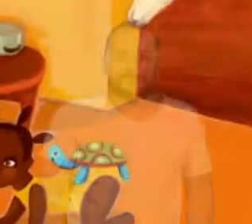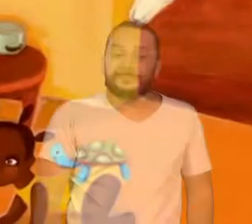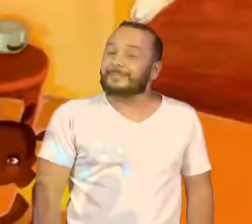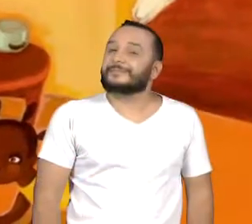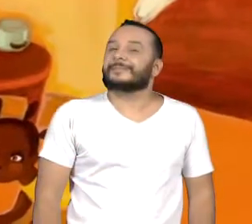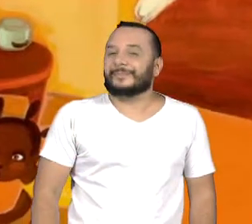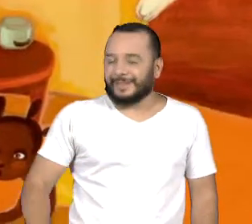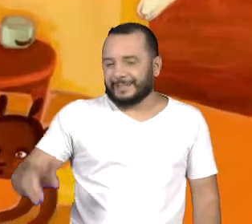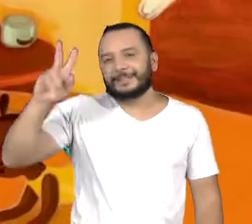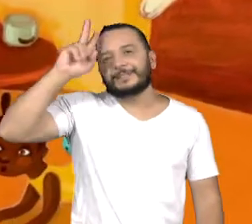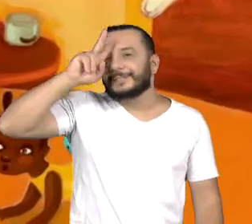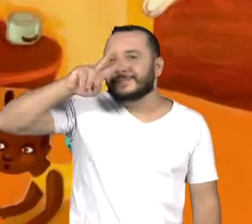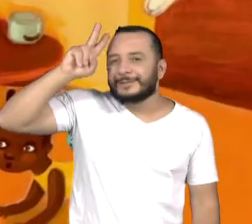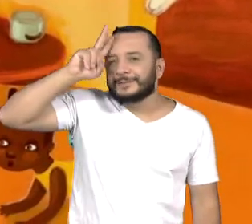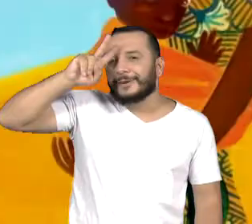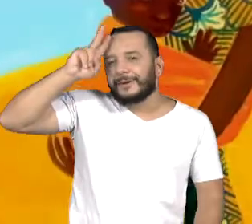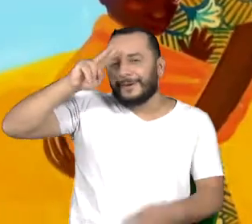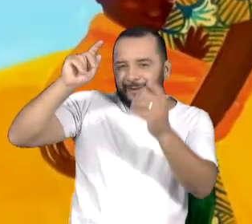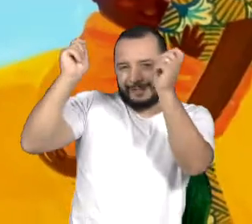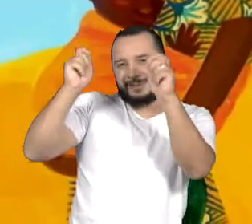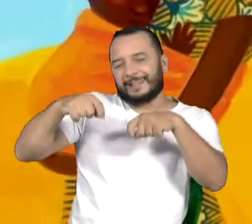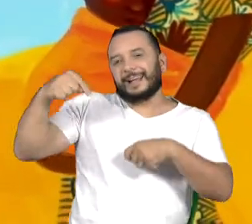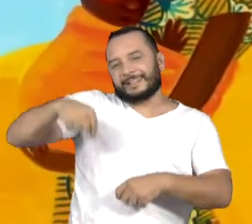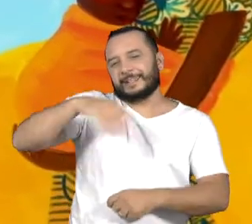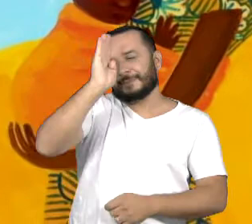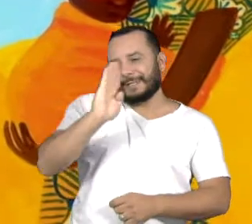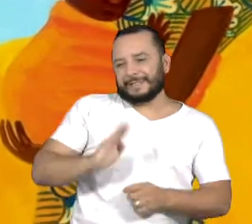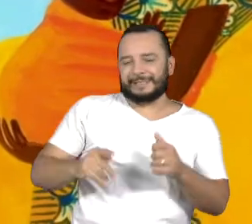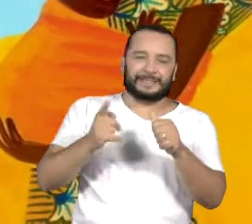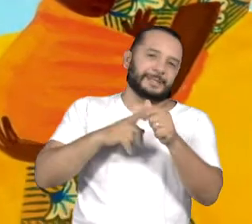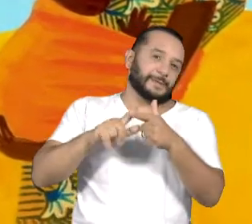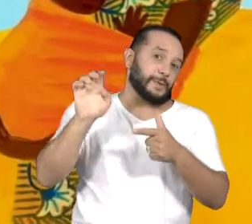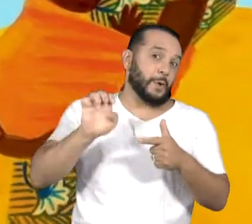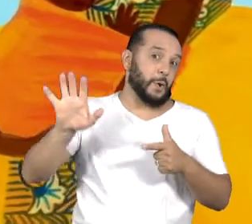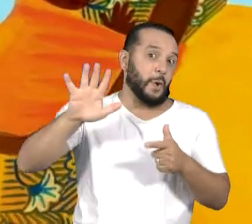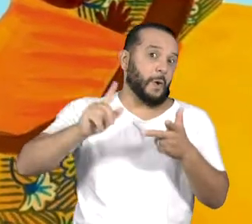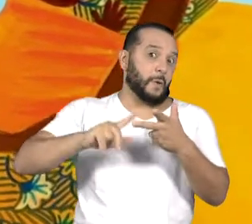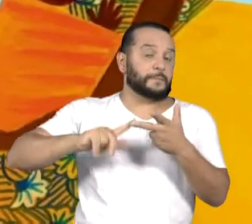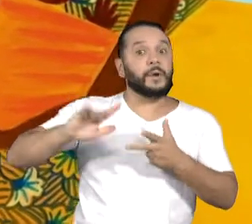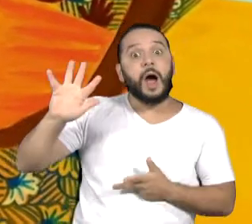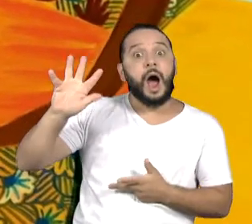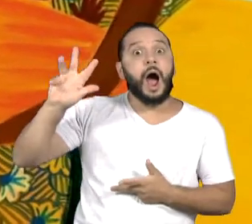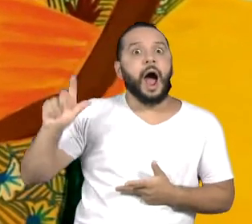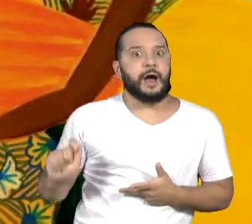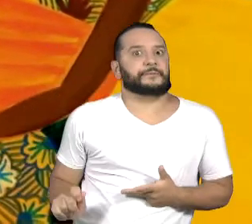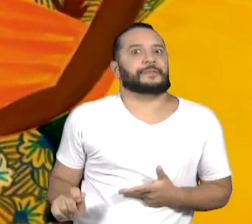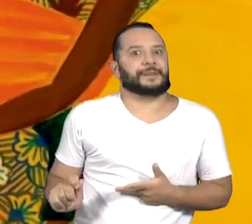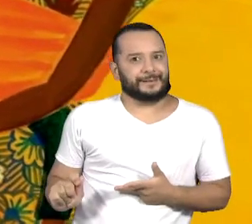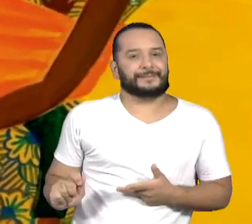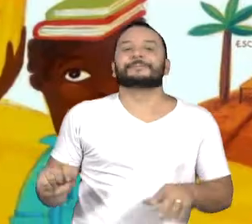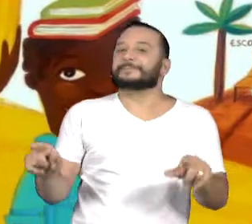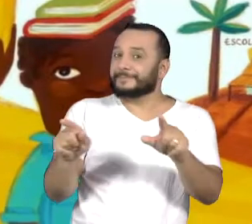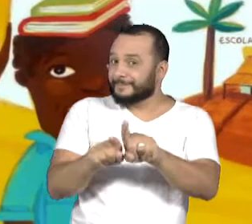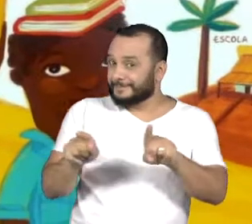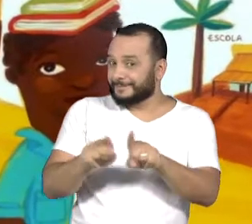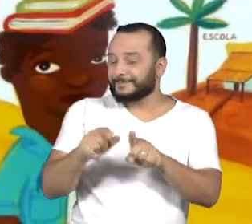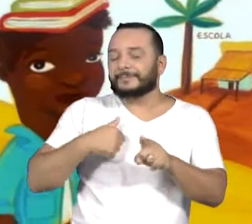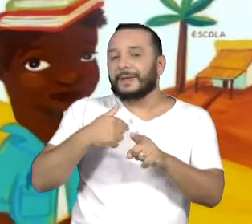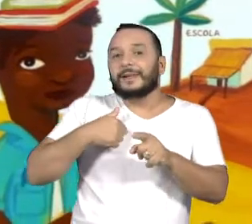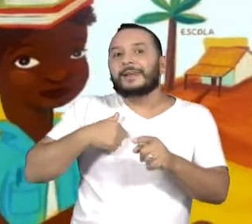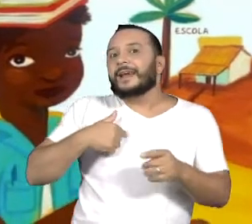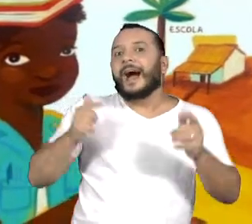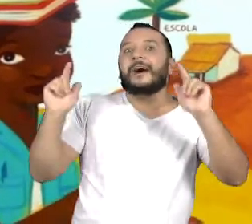Histórias podem se desenrolar no Brasil, na Europa ou no continente africano. Mas as melhores aventuras